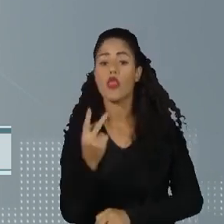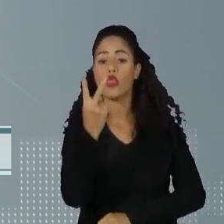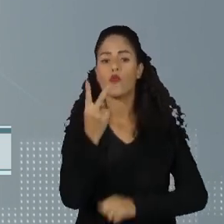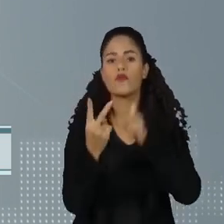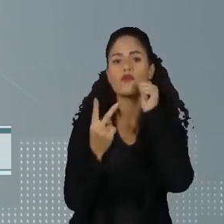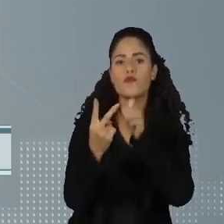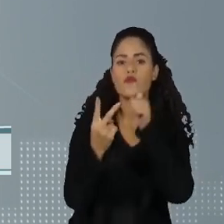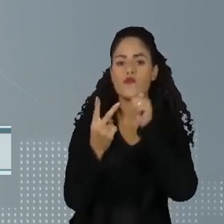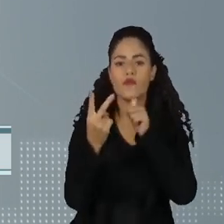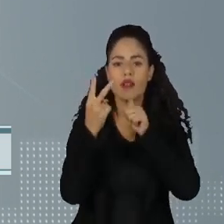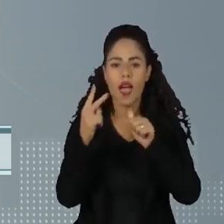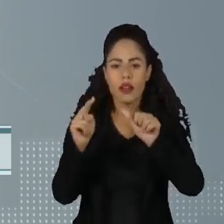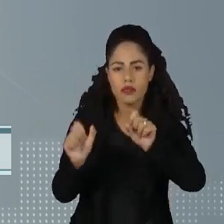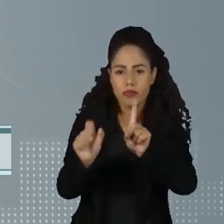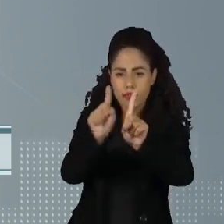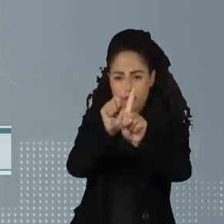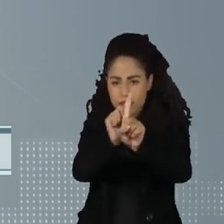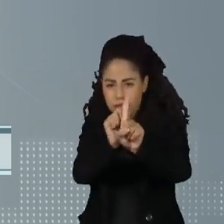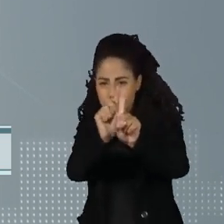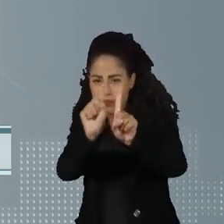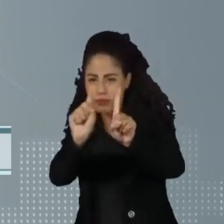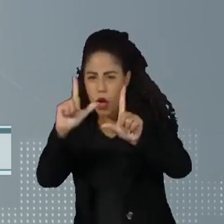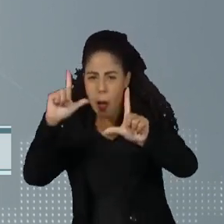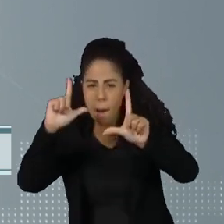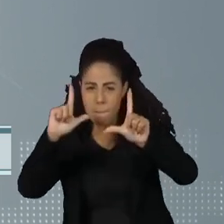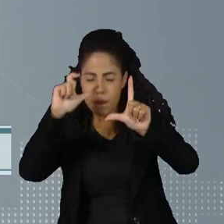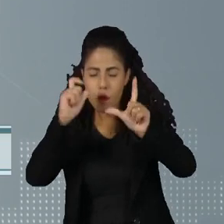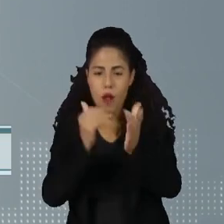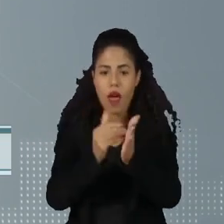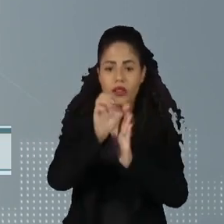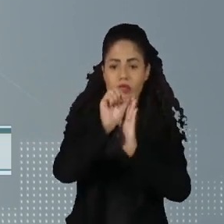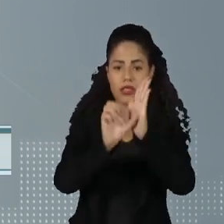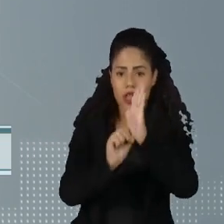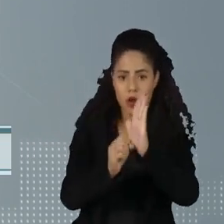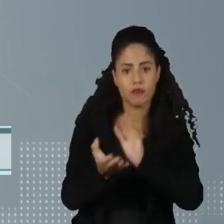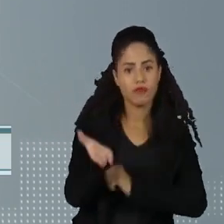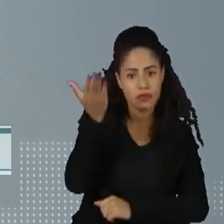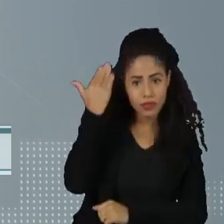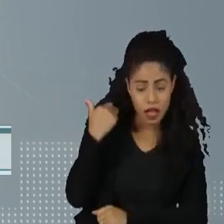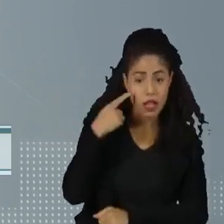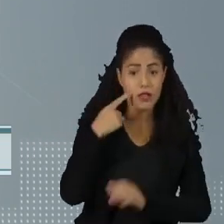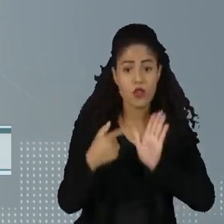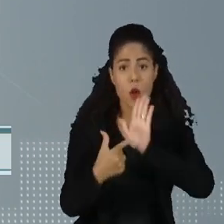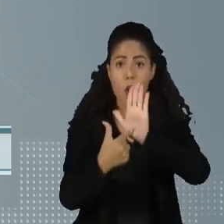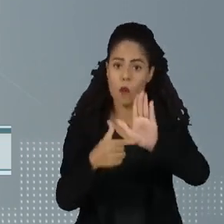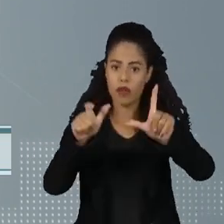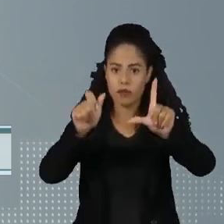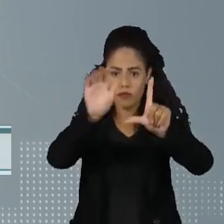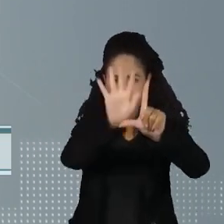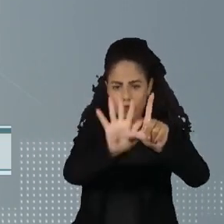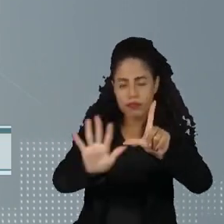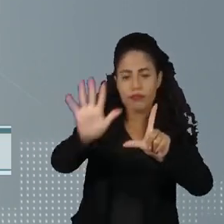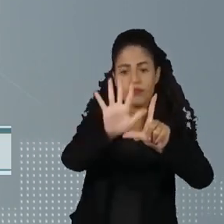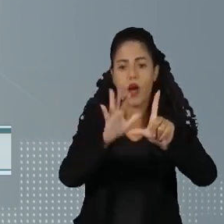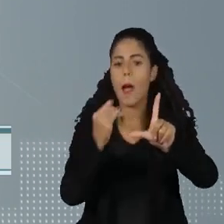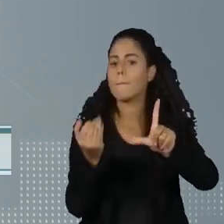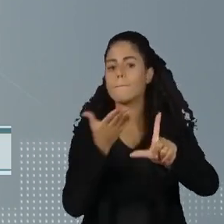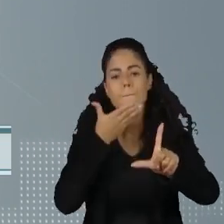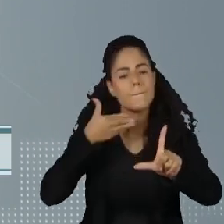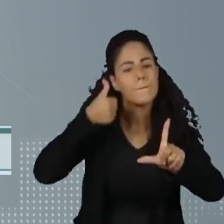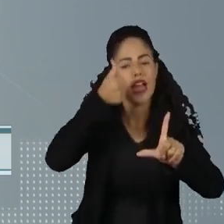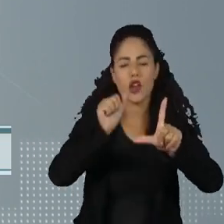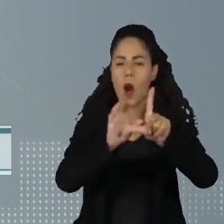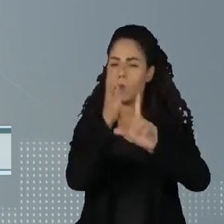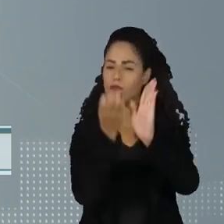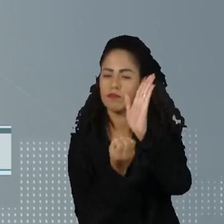numa cena que poderia ter sido registrada no início do século passado. A imagem foi considerada a melhor fotografia